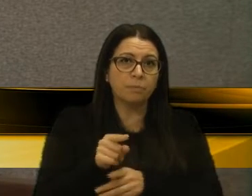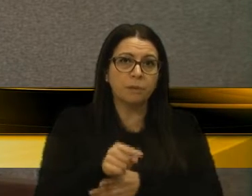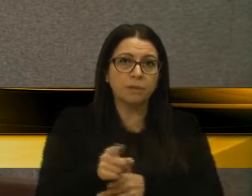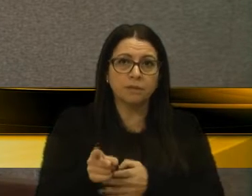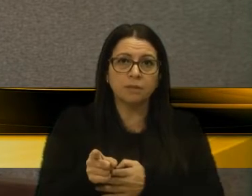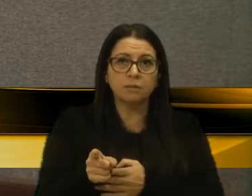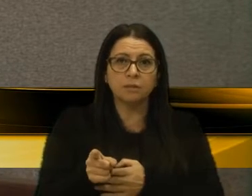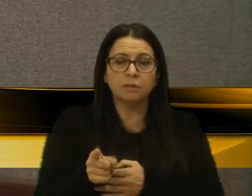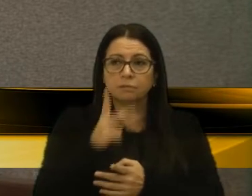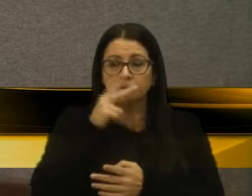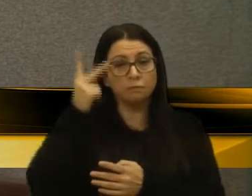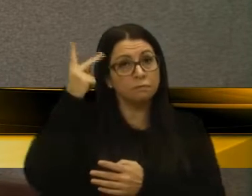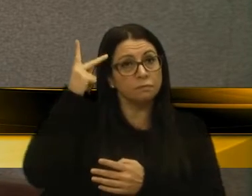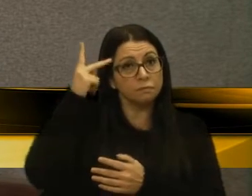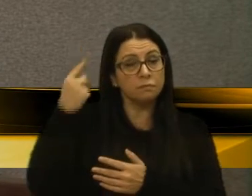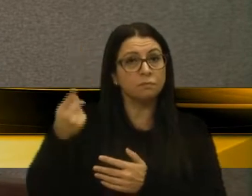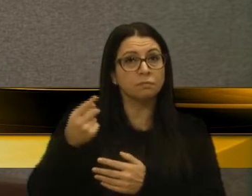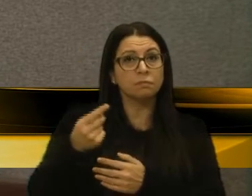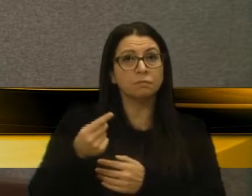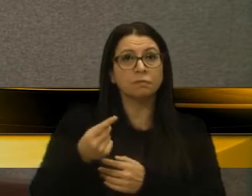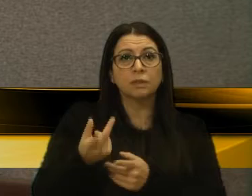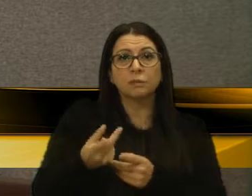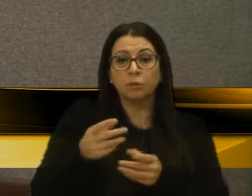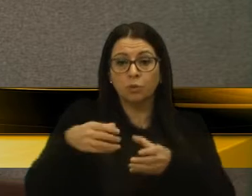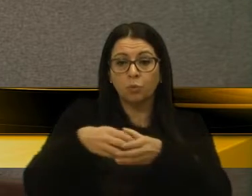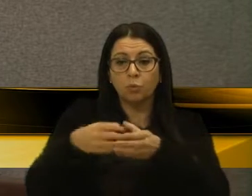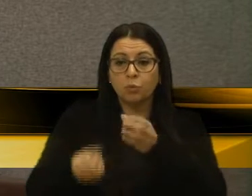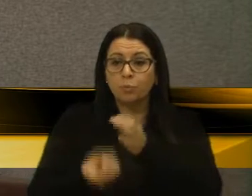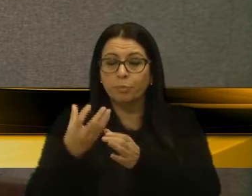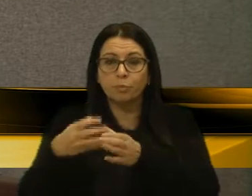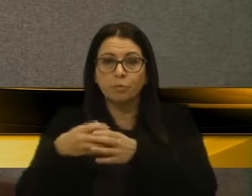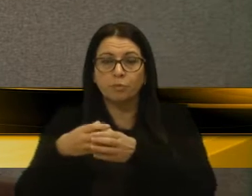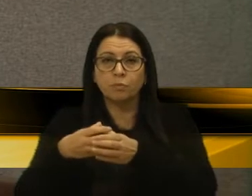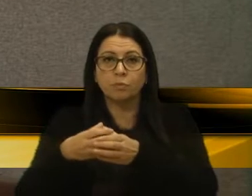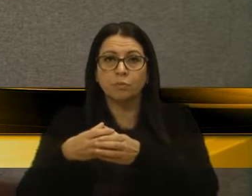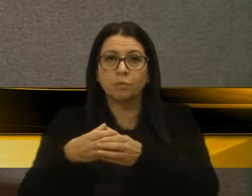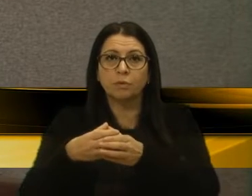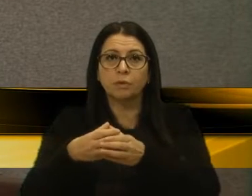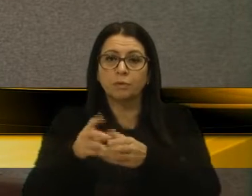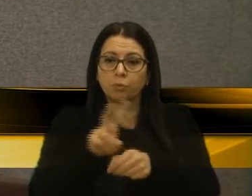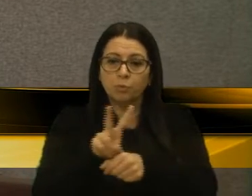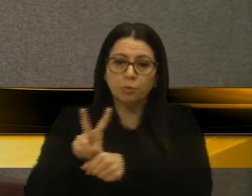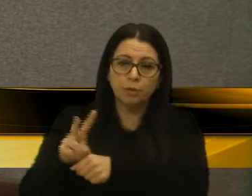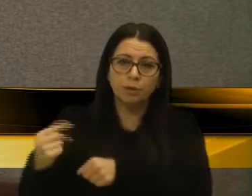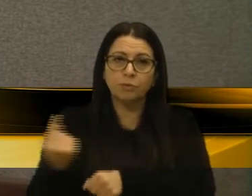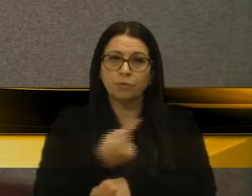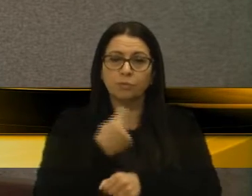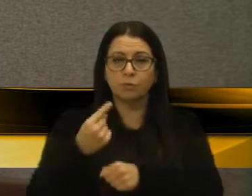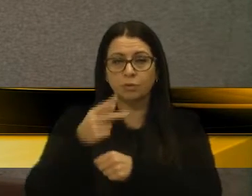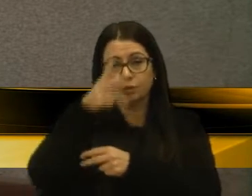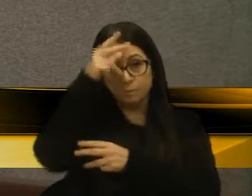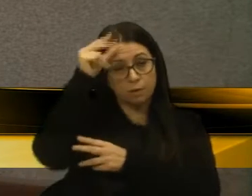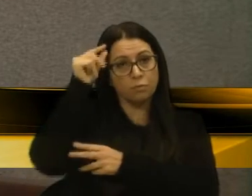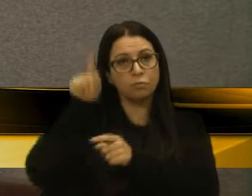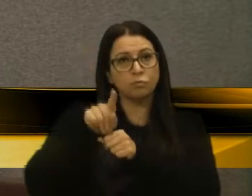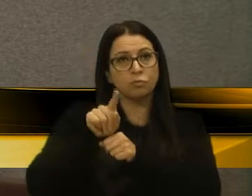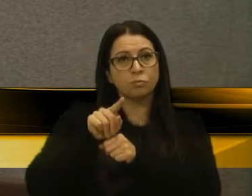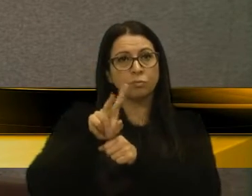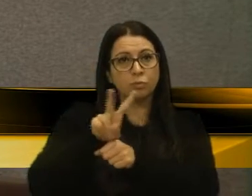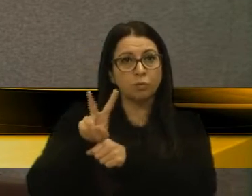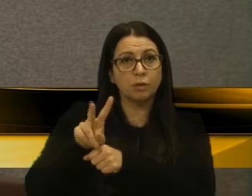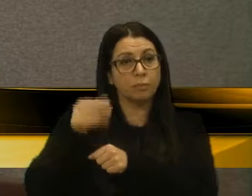assim como em São Paulo, a guarda municipal de Porto Alegre criou um grupo operacional, a ronda ostensiva municipal, voltada ao